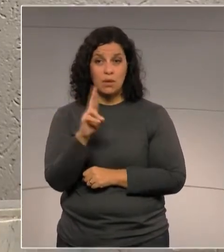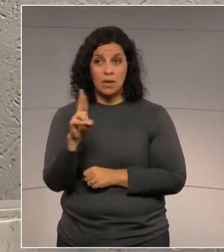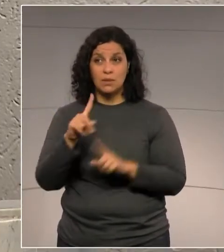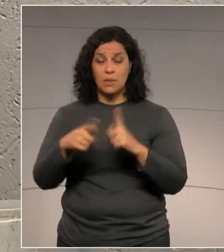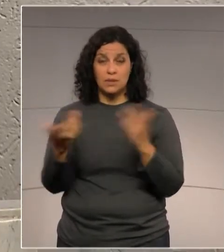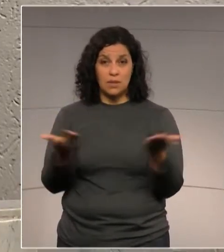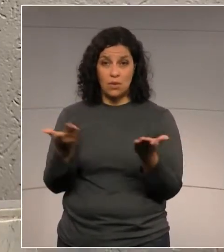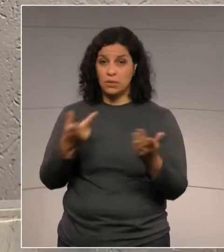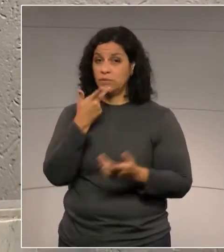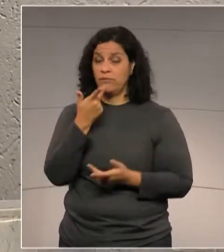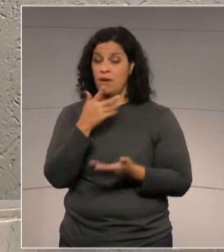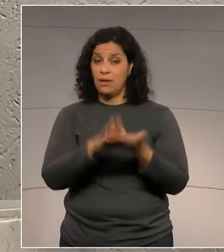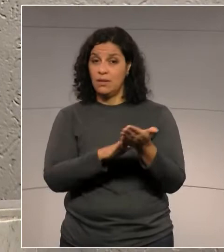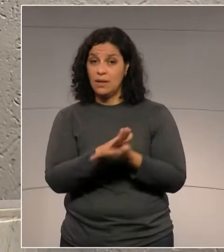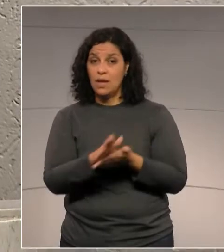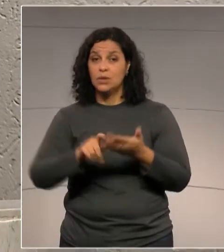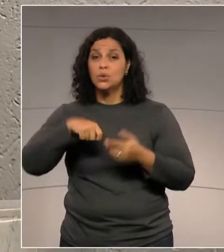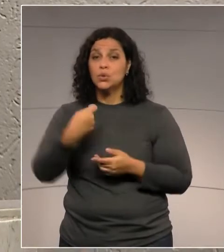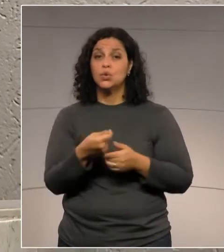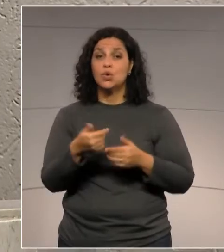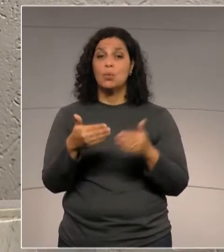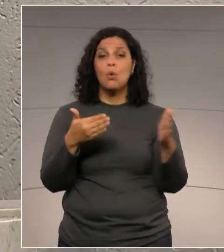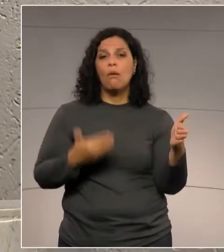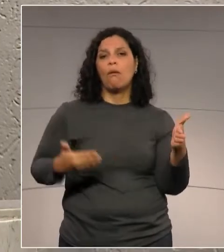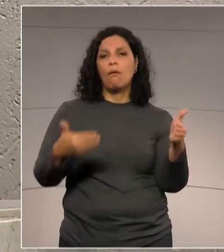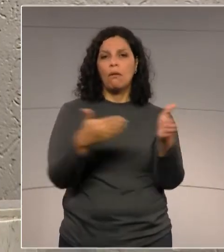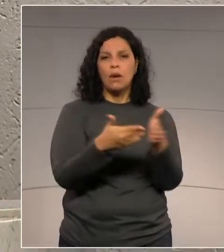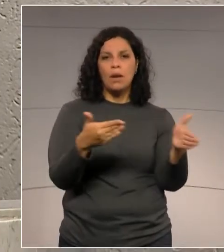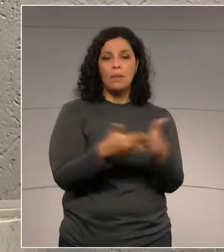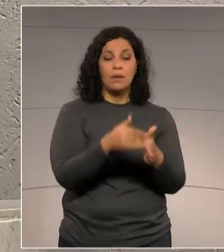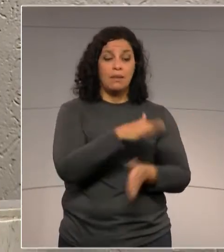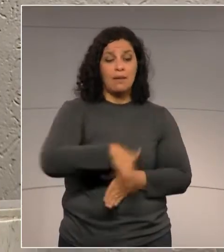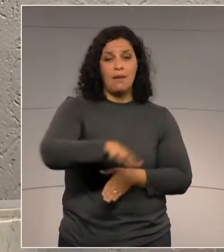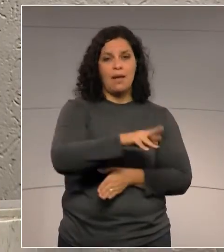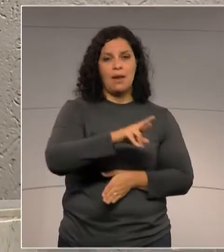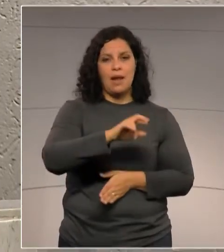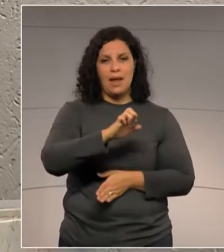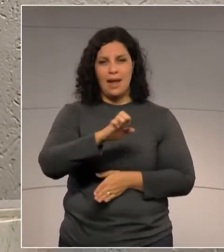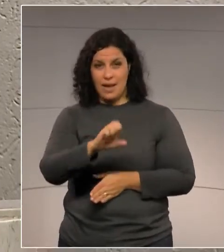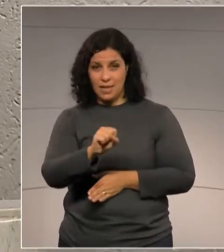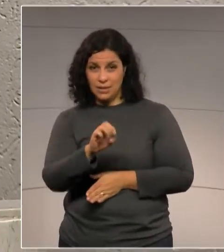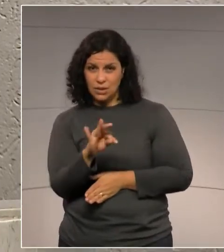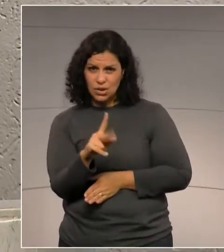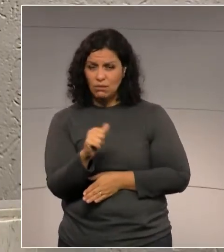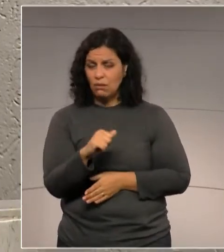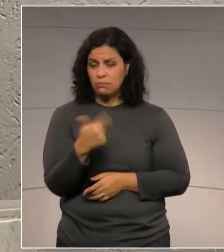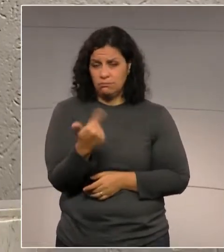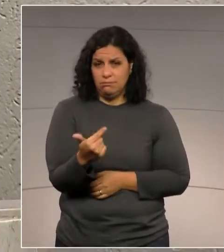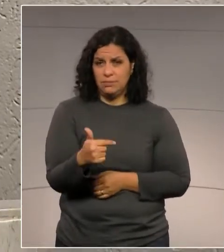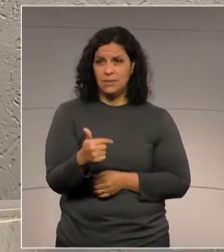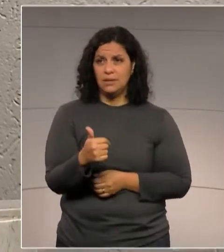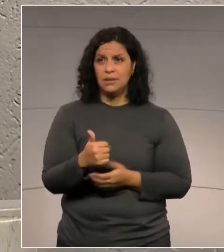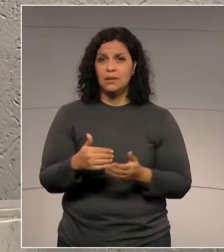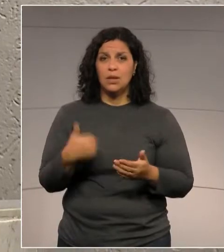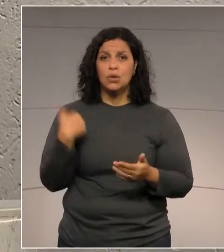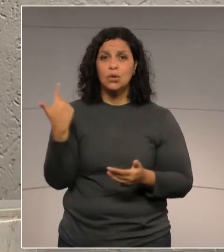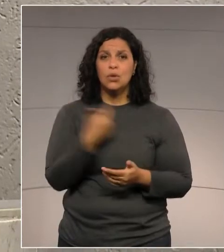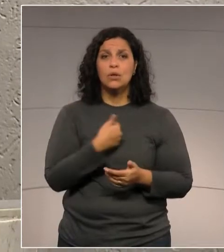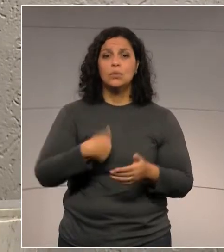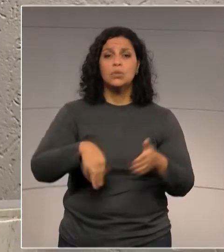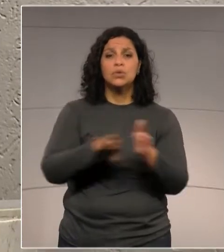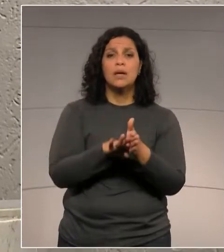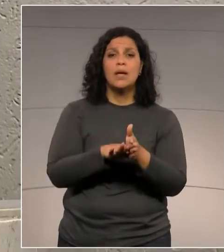se você não impor um limitador para a restinga, não haverá... Nós vamos ter que chegar na